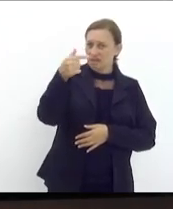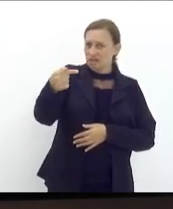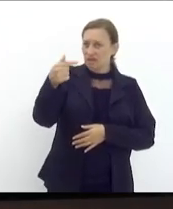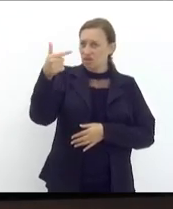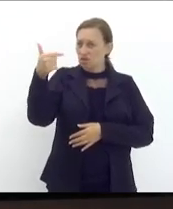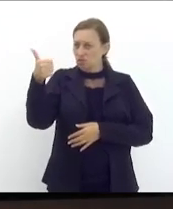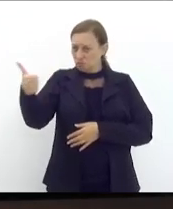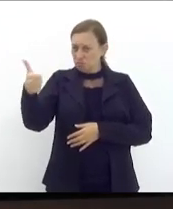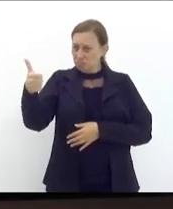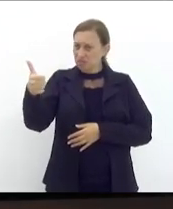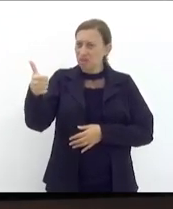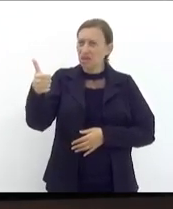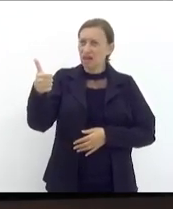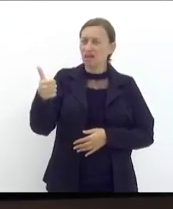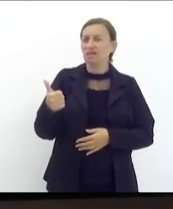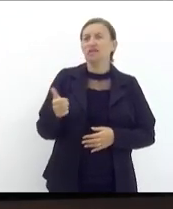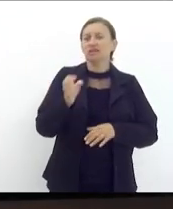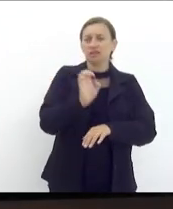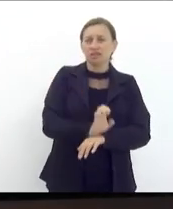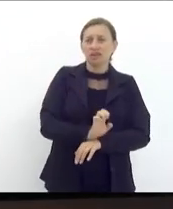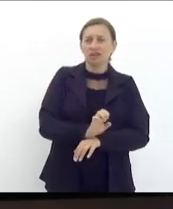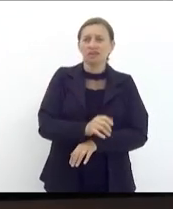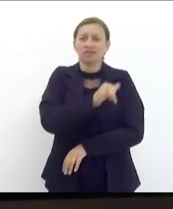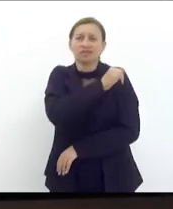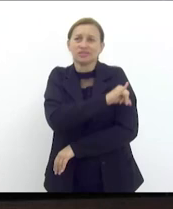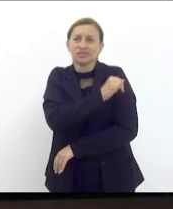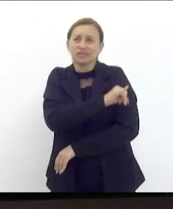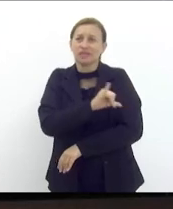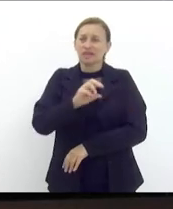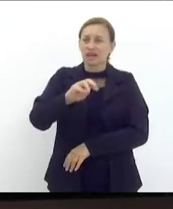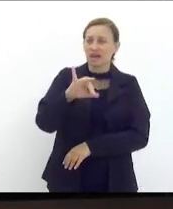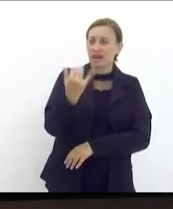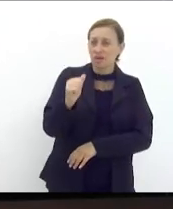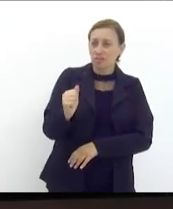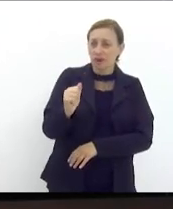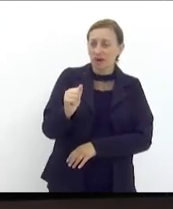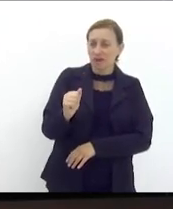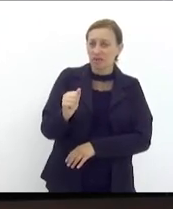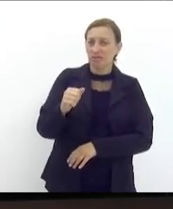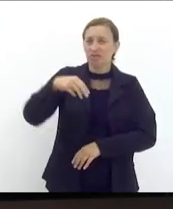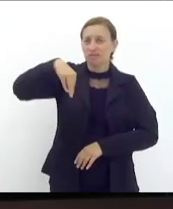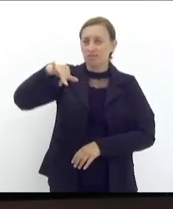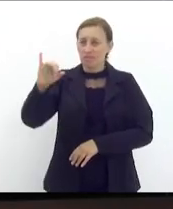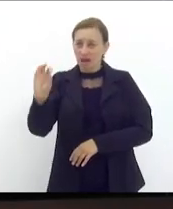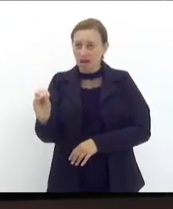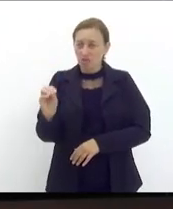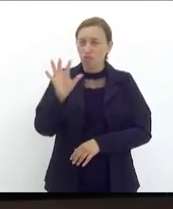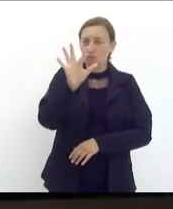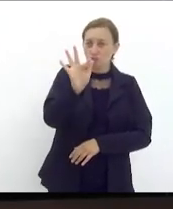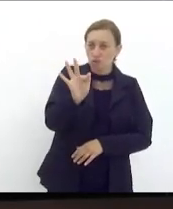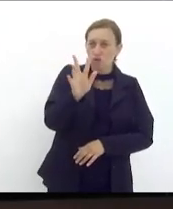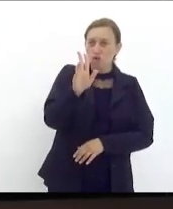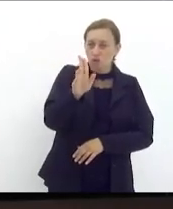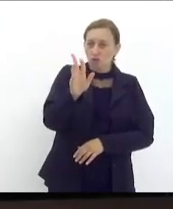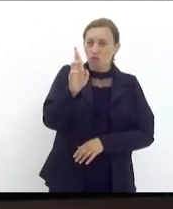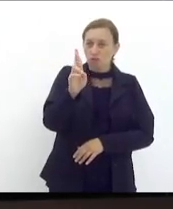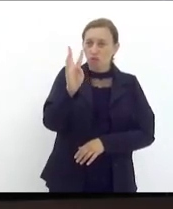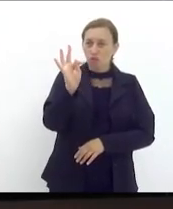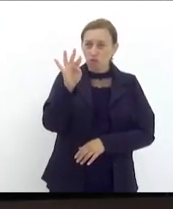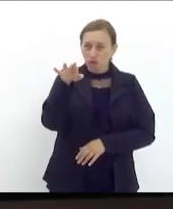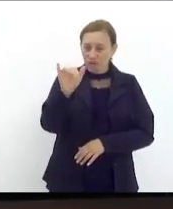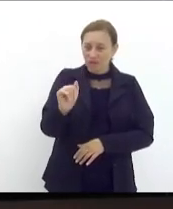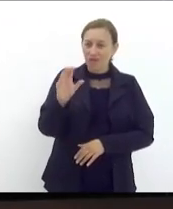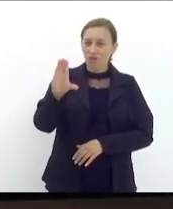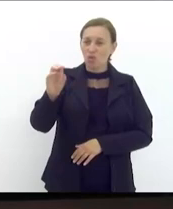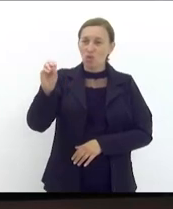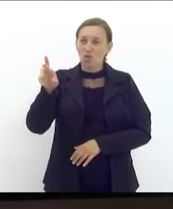institui o estado, no estado do Rio de Janeiro, a campanha Maio Furta Cor, que tem por objetivo fomentar o debate